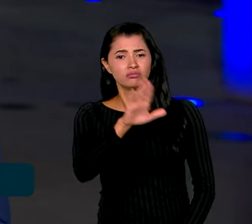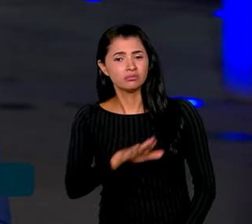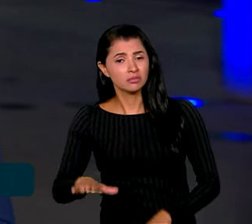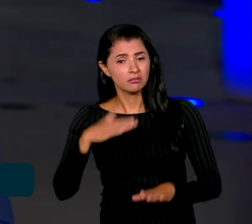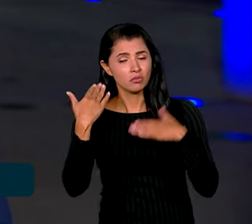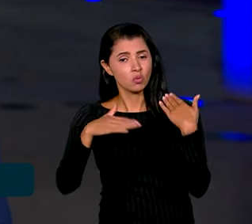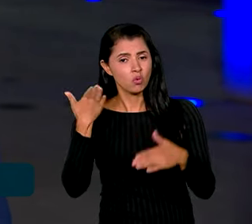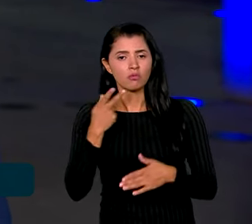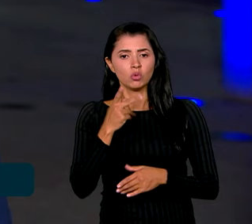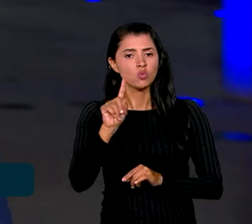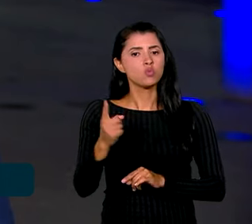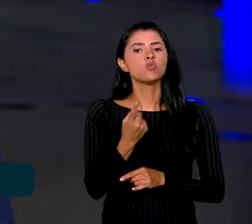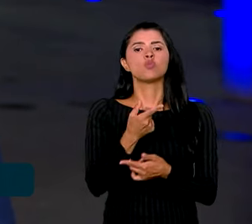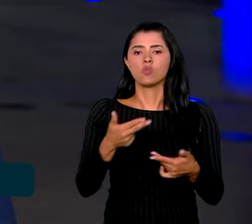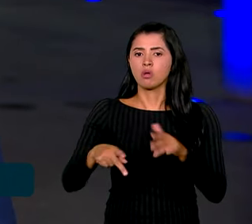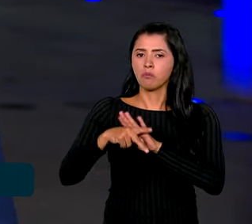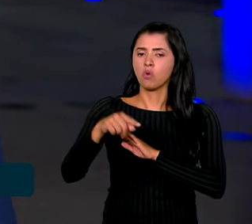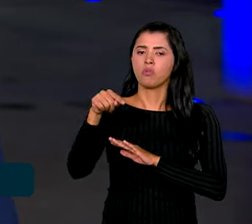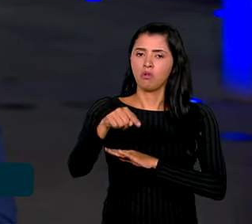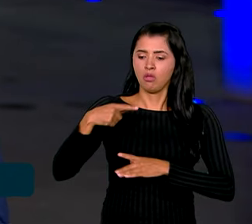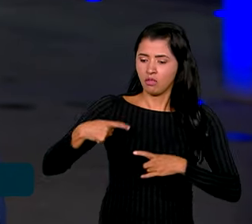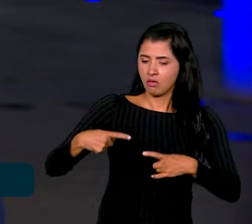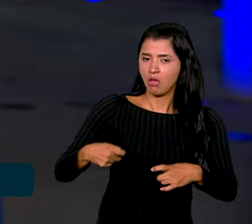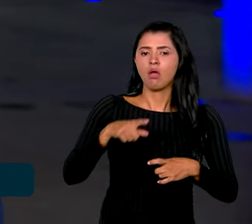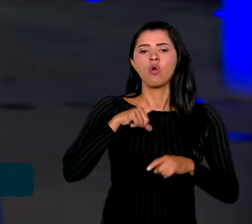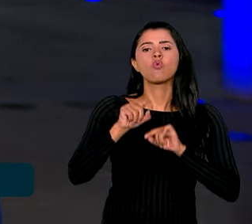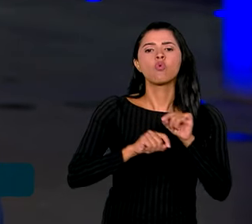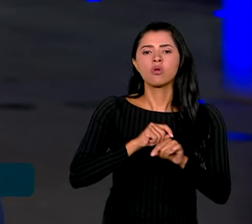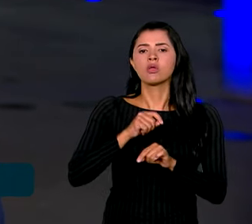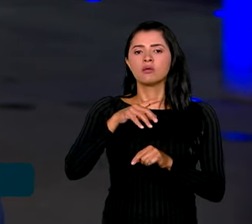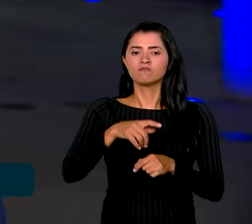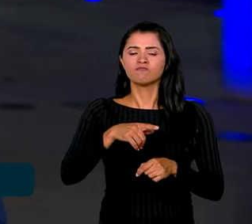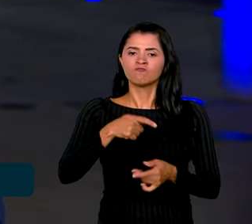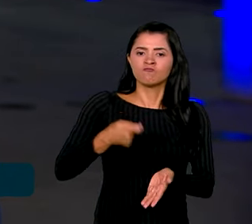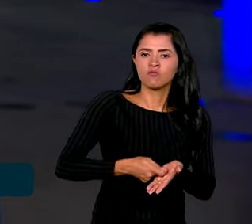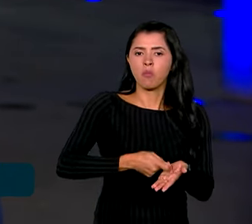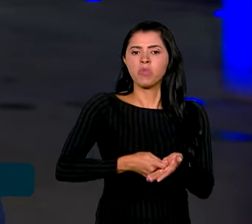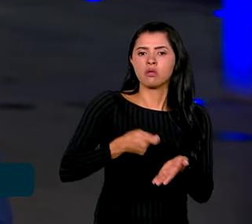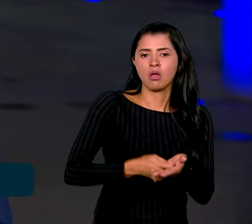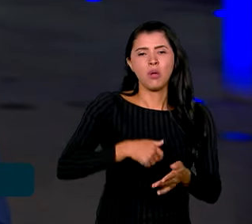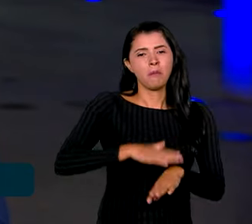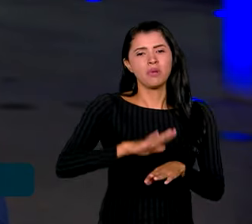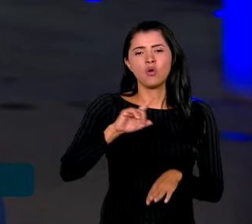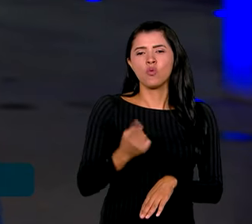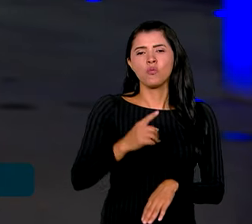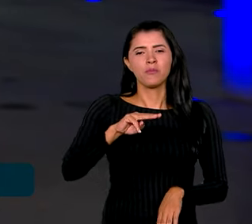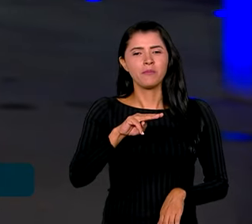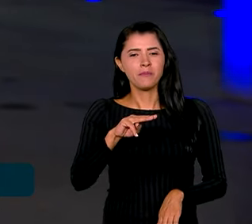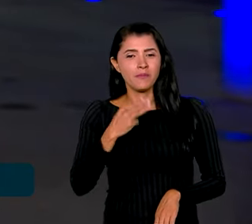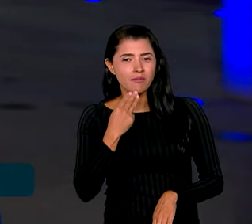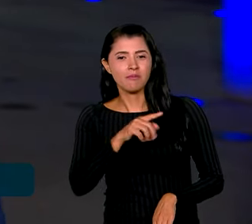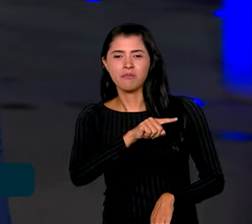uma das consequências imediatas do conflito, que foi o deslocamento forçado de mais de 1 milhão e meio de pessoas